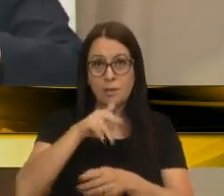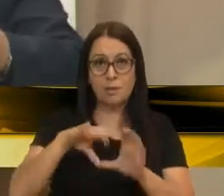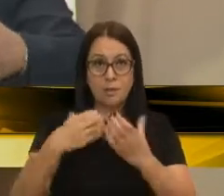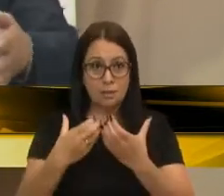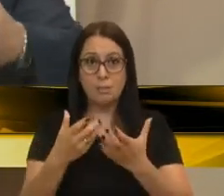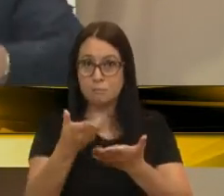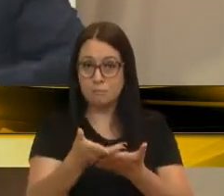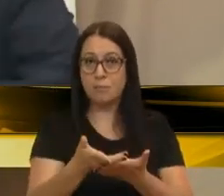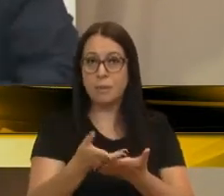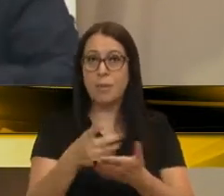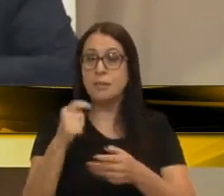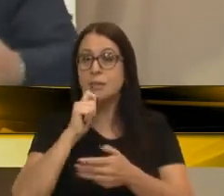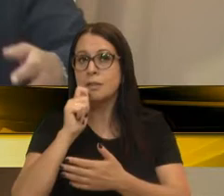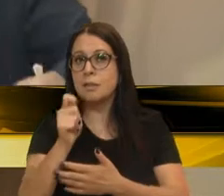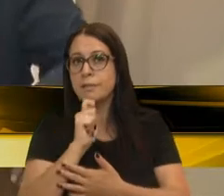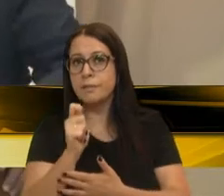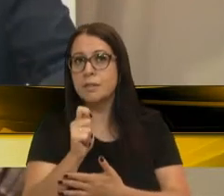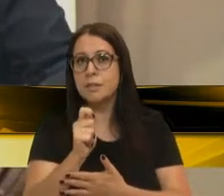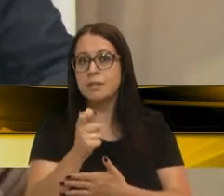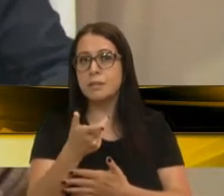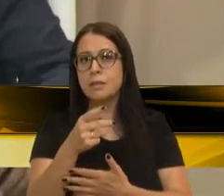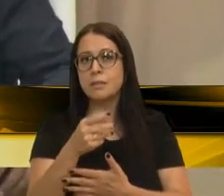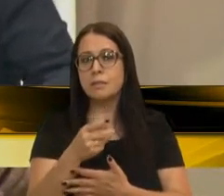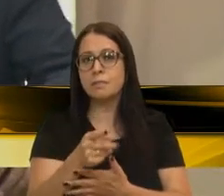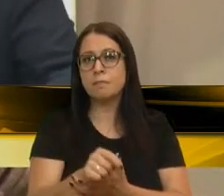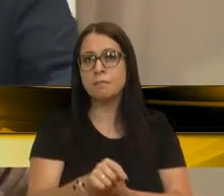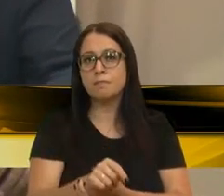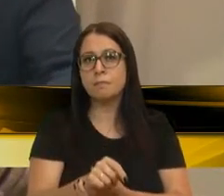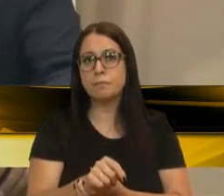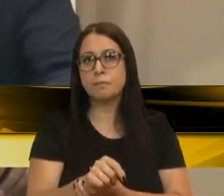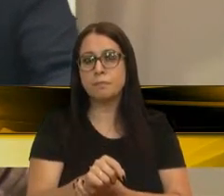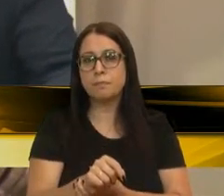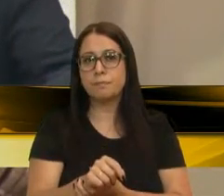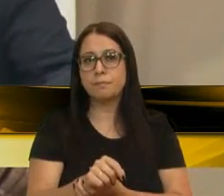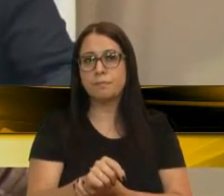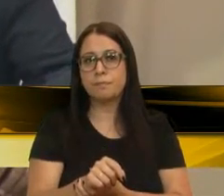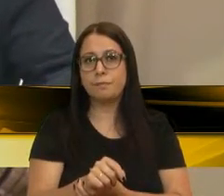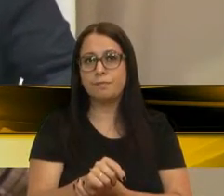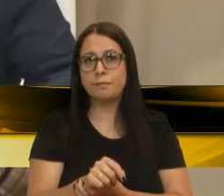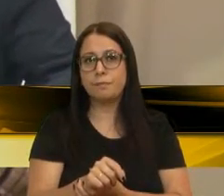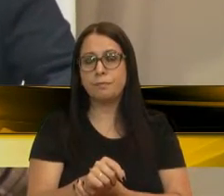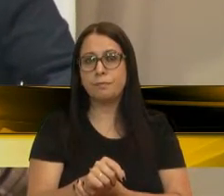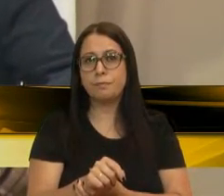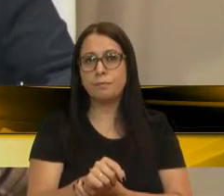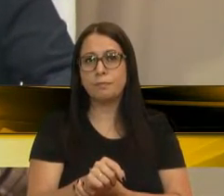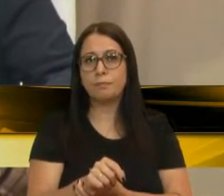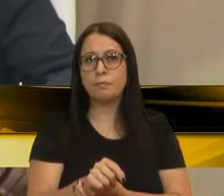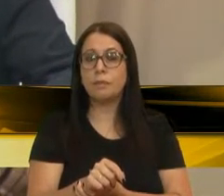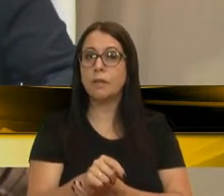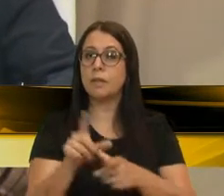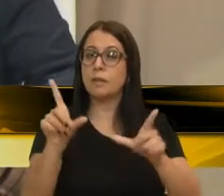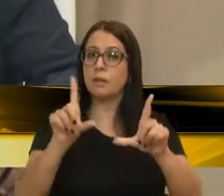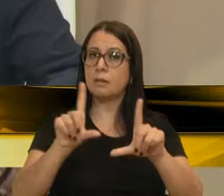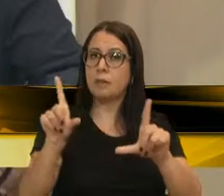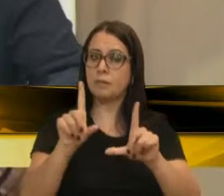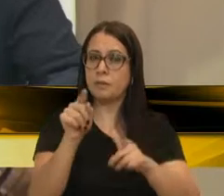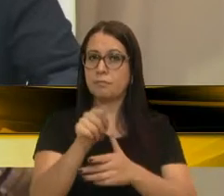vídeo, essa entrevista dele que ele deu em um canal de televisão